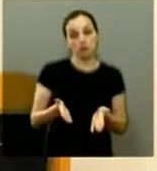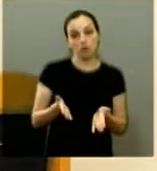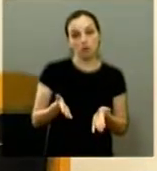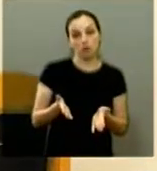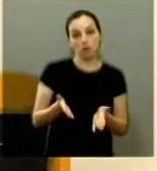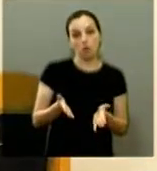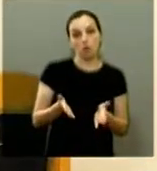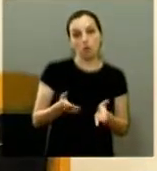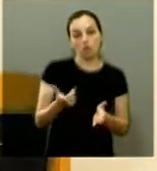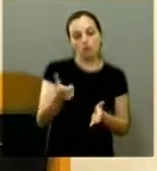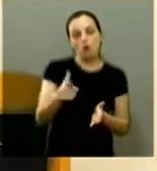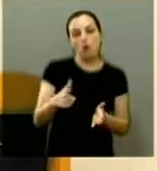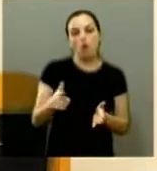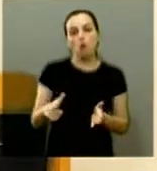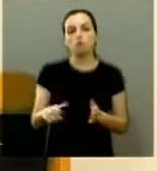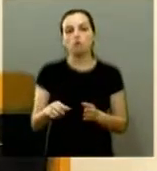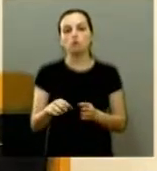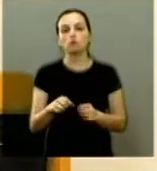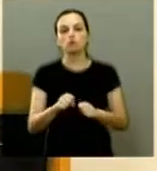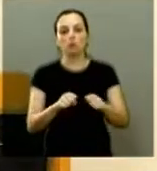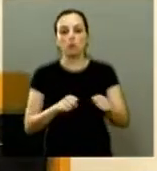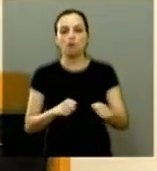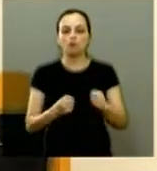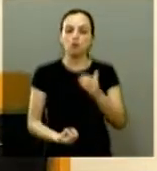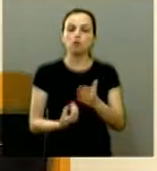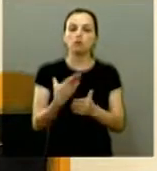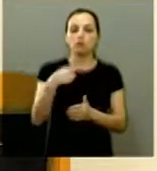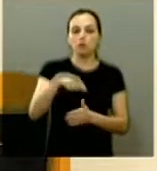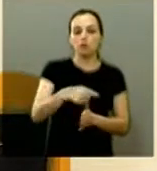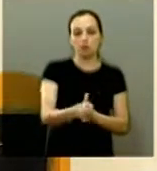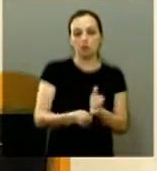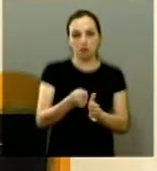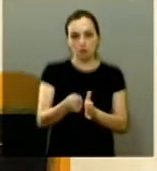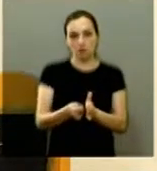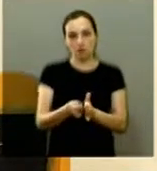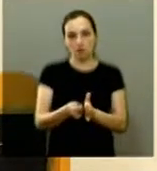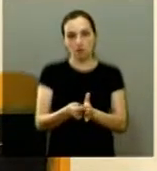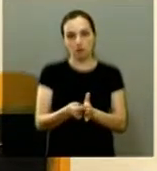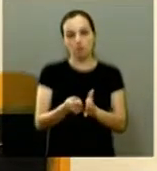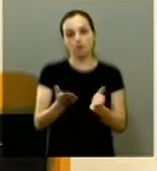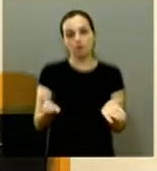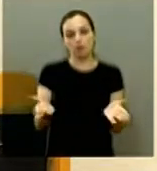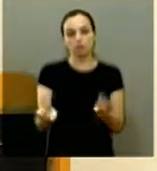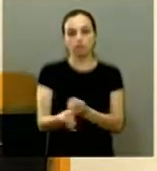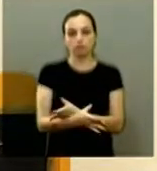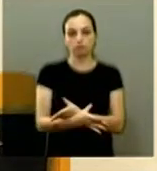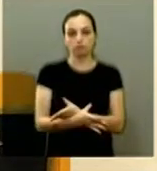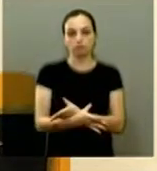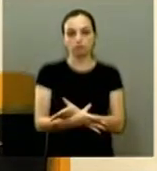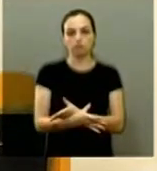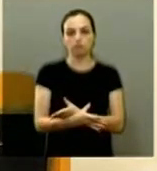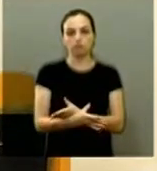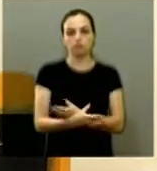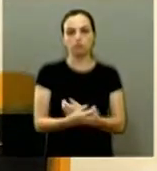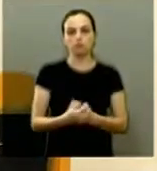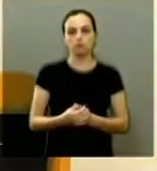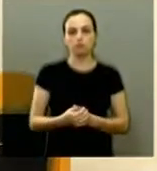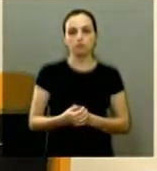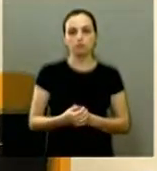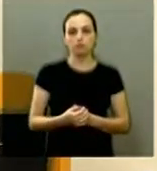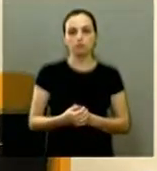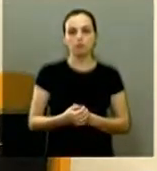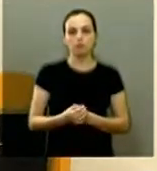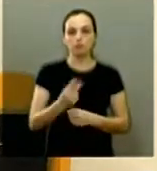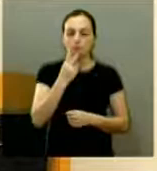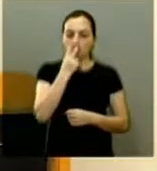outras qualificações possam vir a acontecer em nossa cidade e para encerrar eu acho